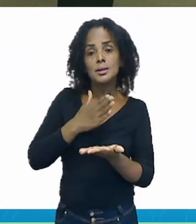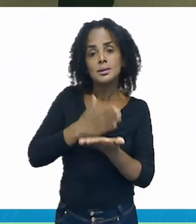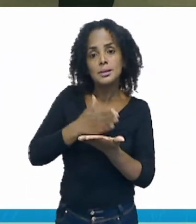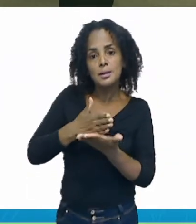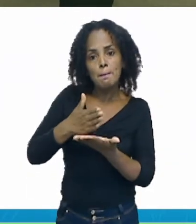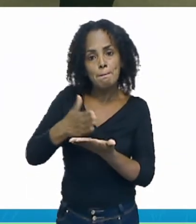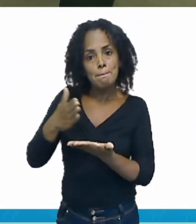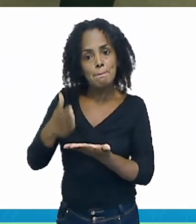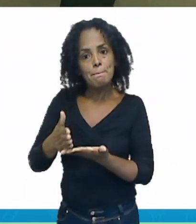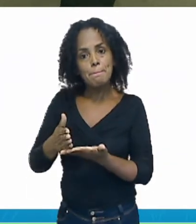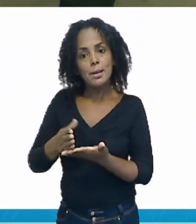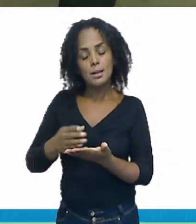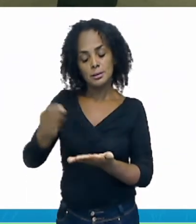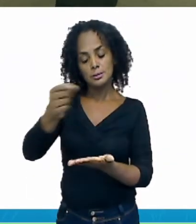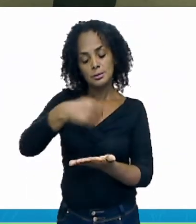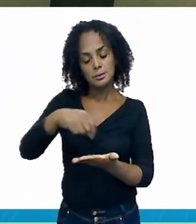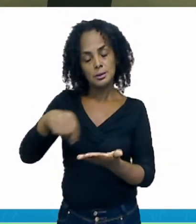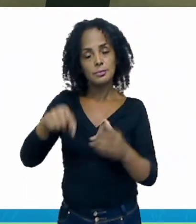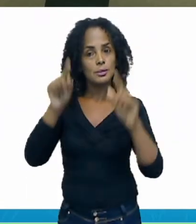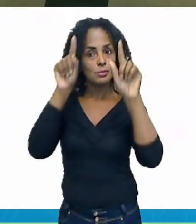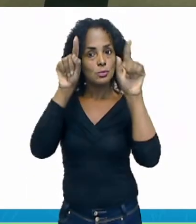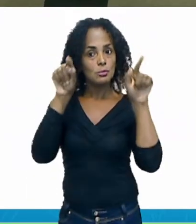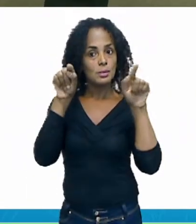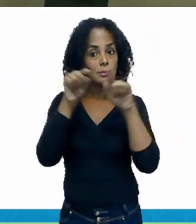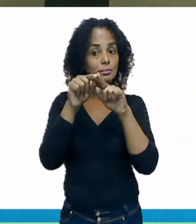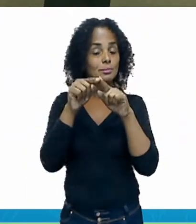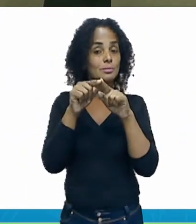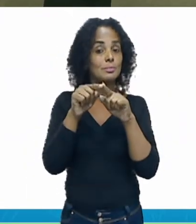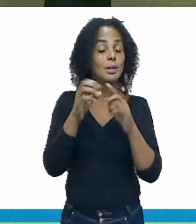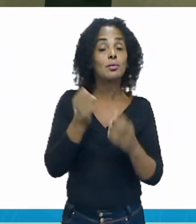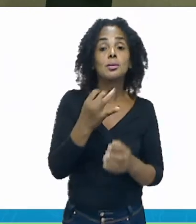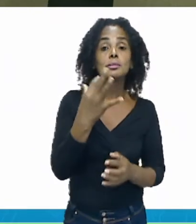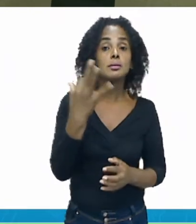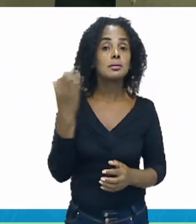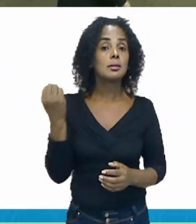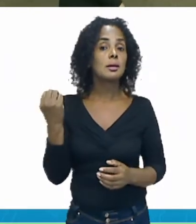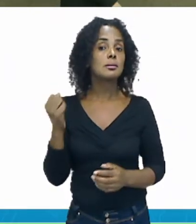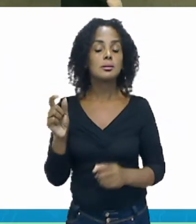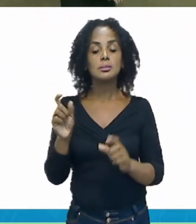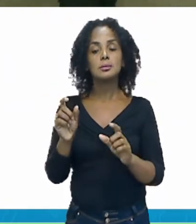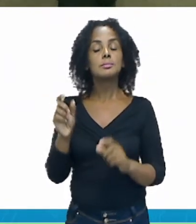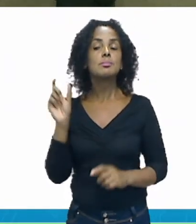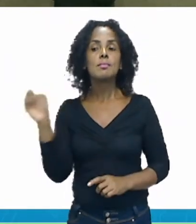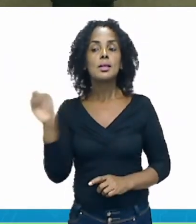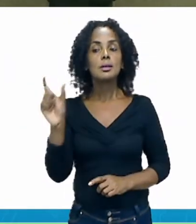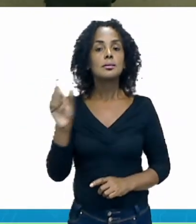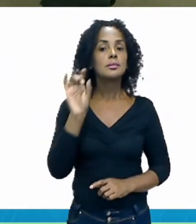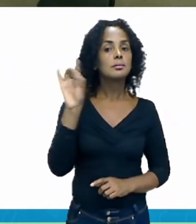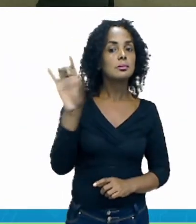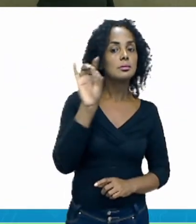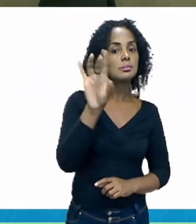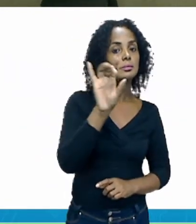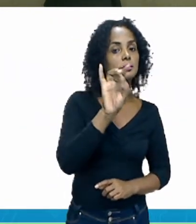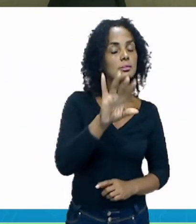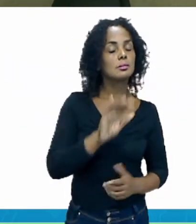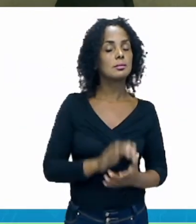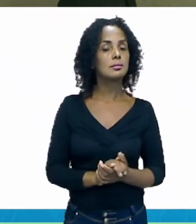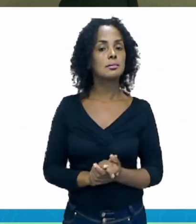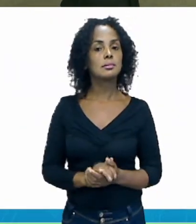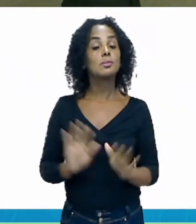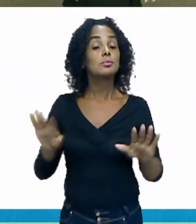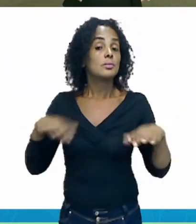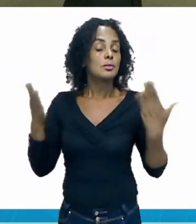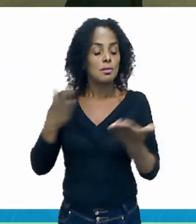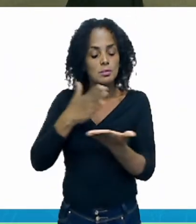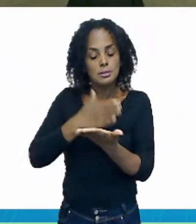sílabas e escrever nos quadradinhos a quantidade de sílabas de cada uma. Ou seja, nós vamos separar